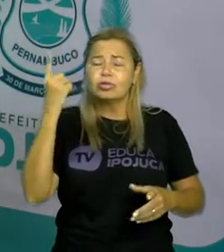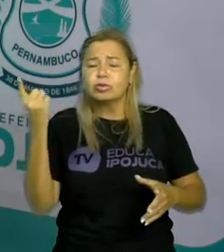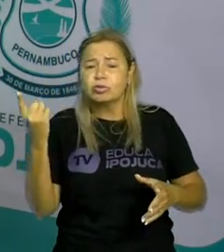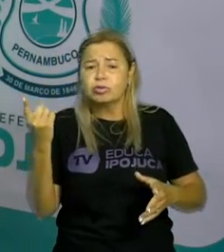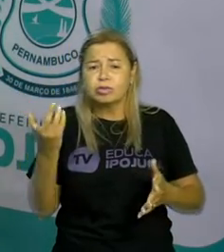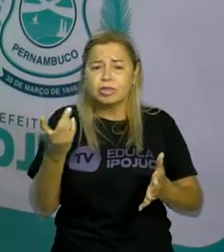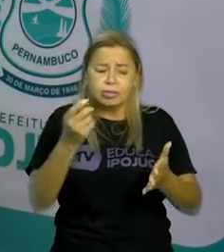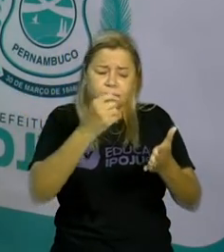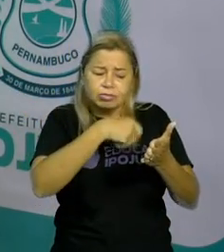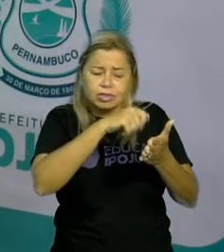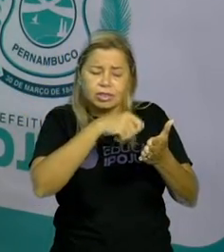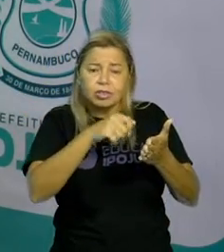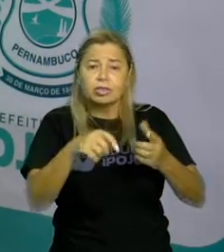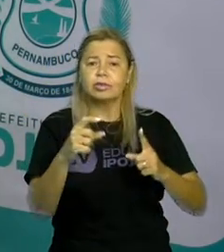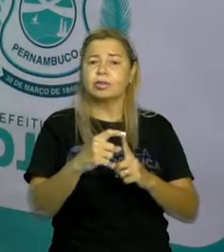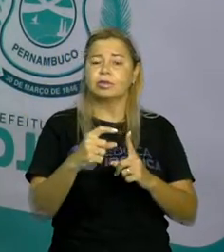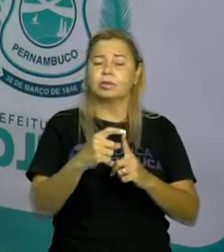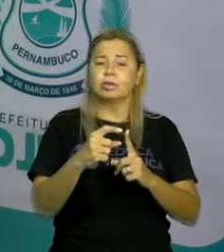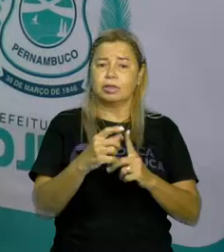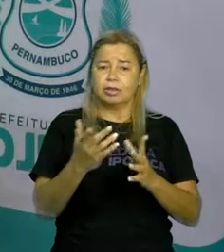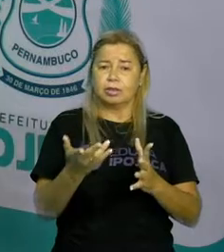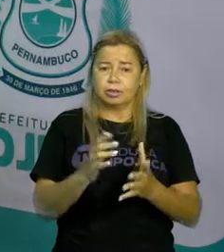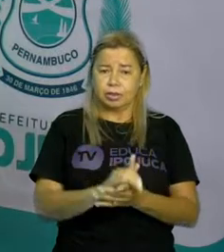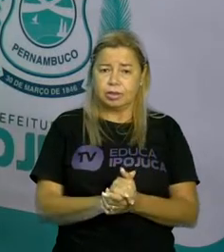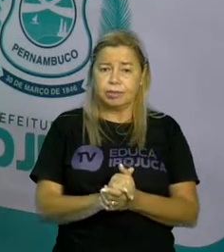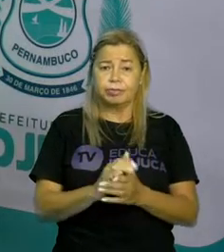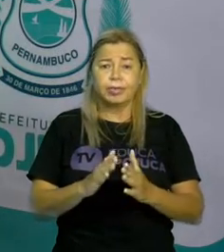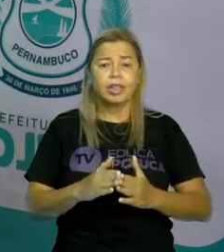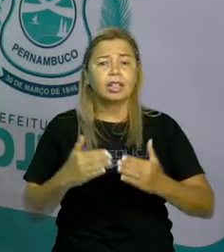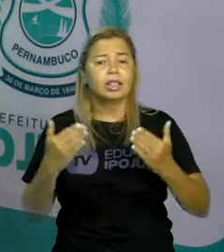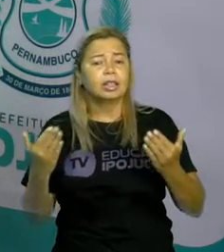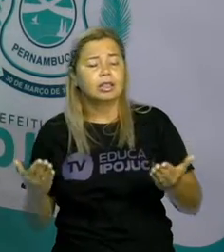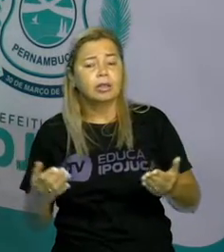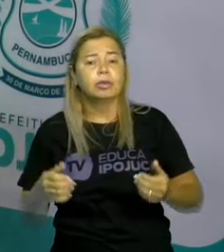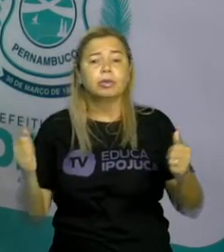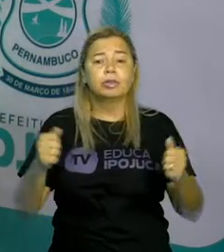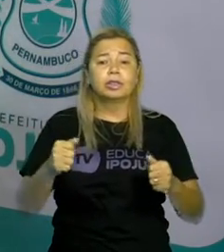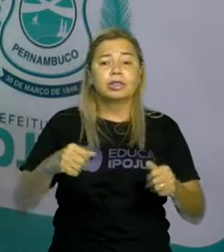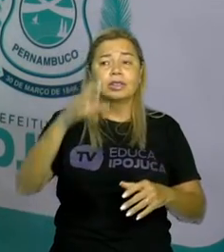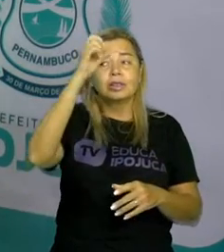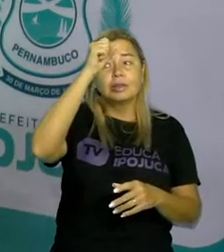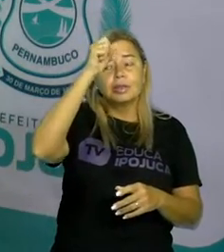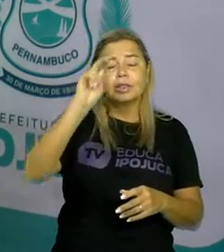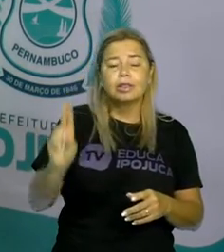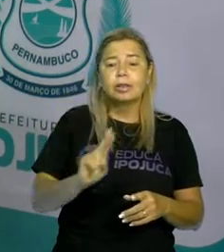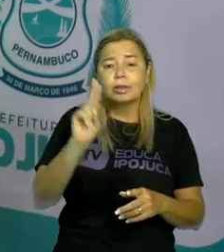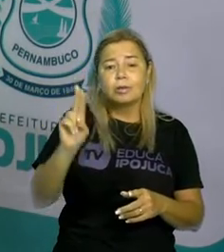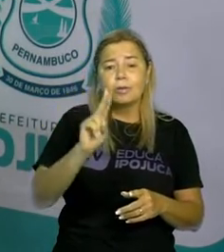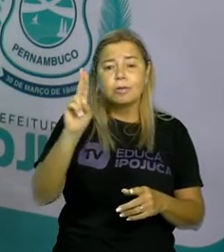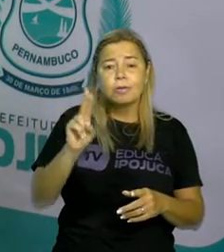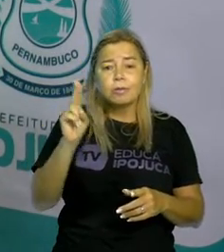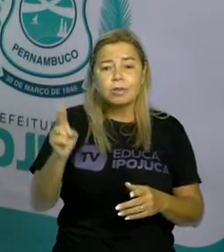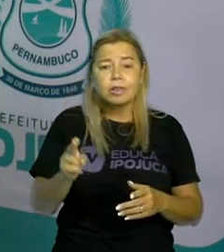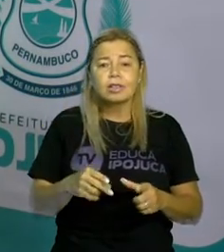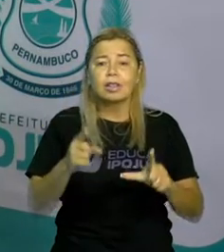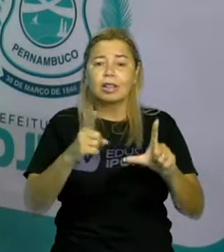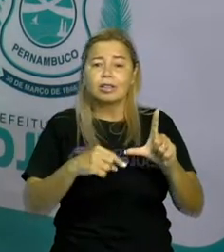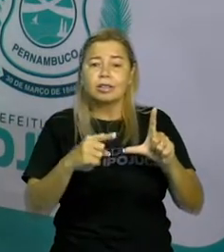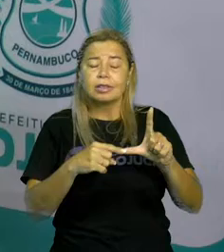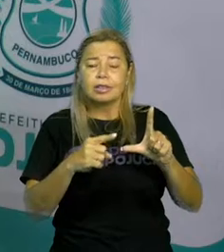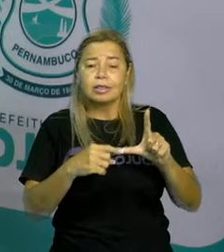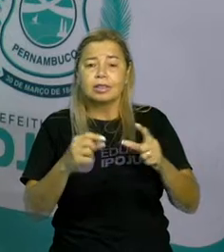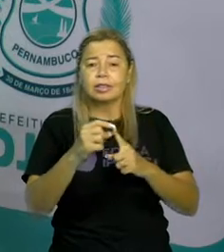ajuda muito a gente a aprender como usar as grafias corretas. Quando a gente faz um cartaz, quando a gente vai procurar